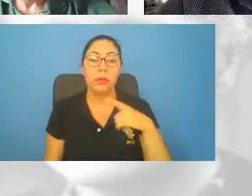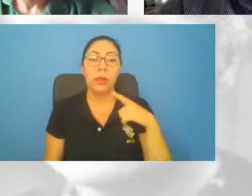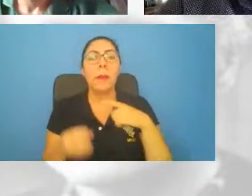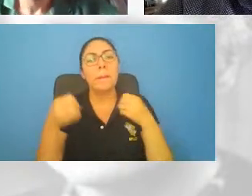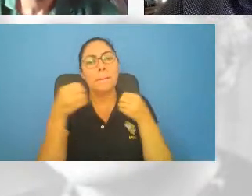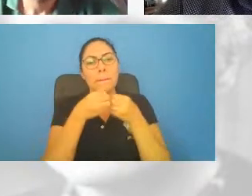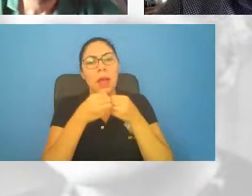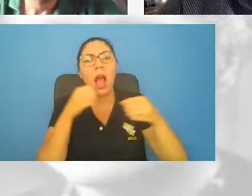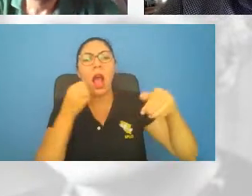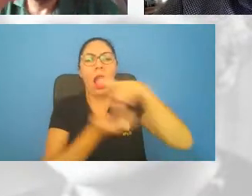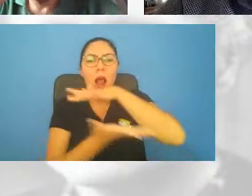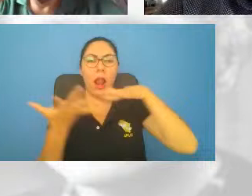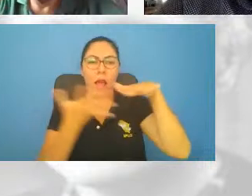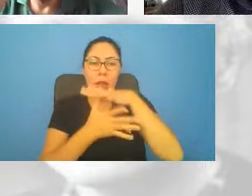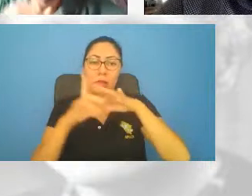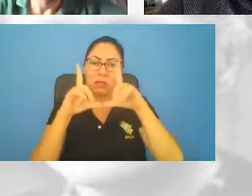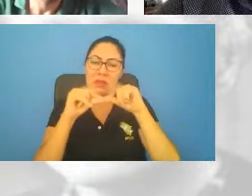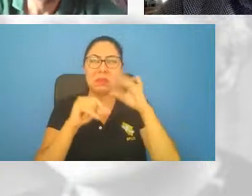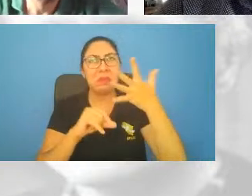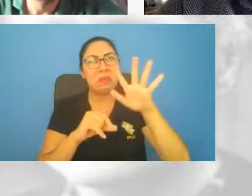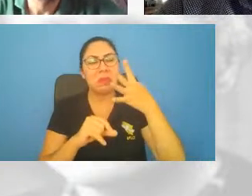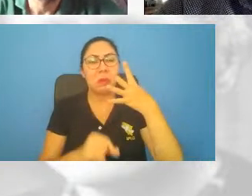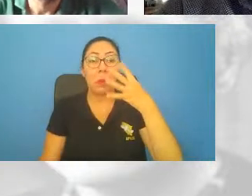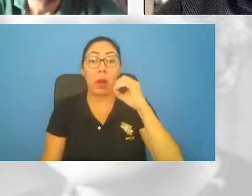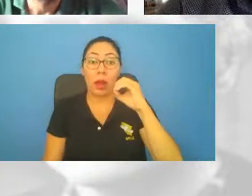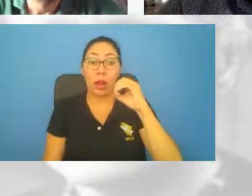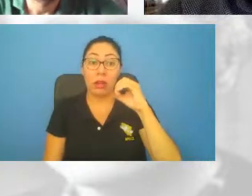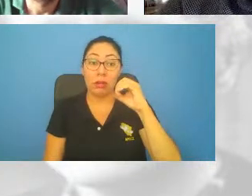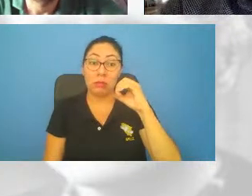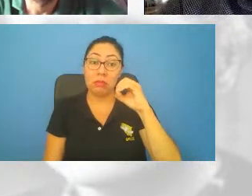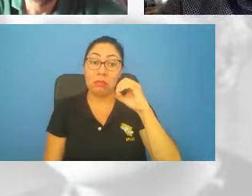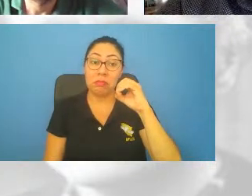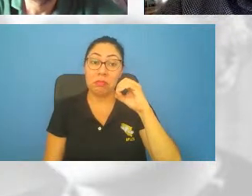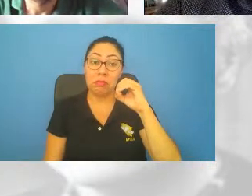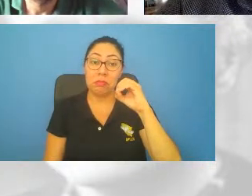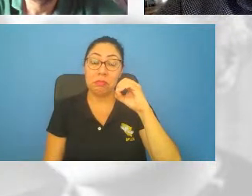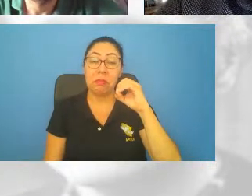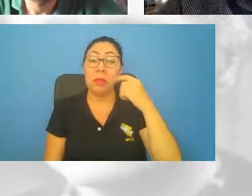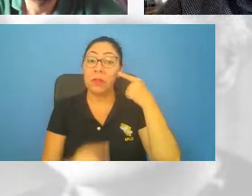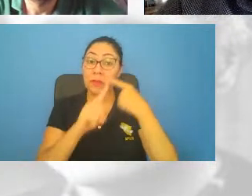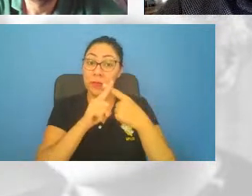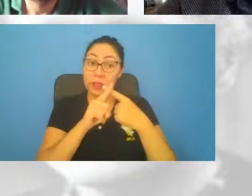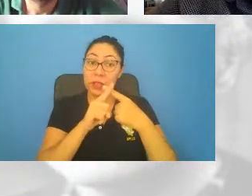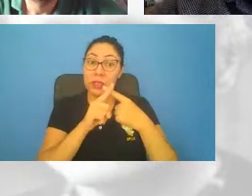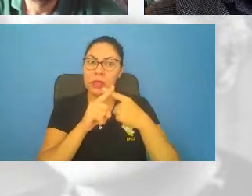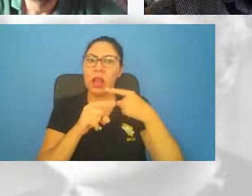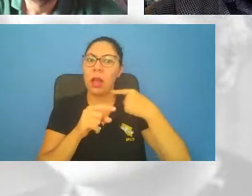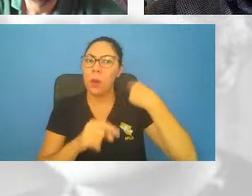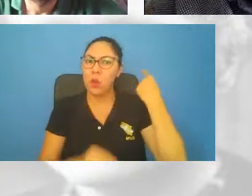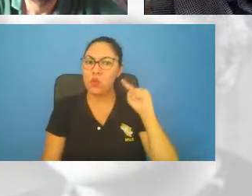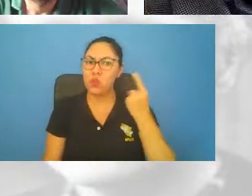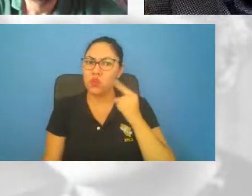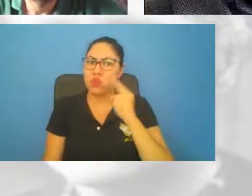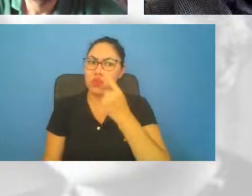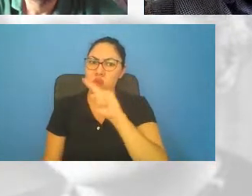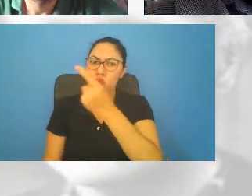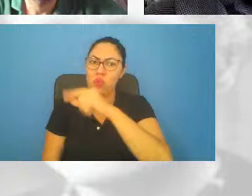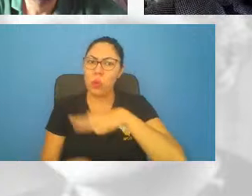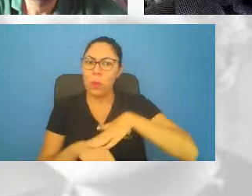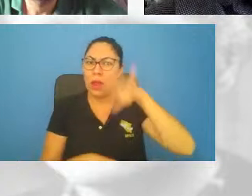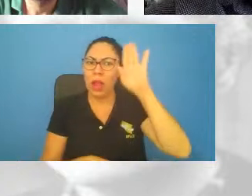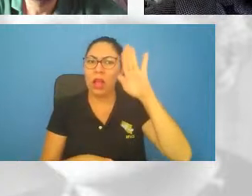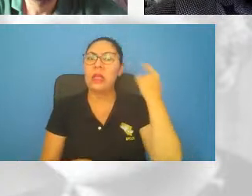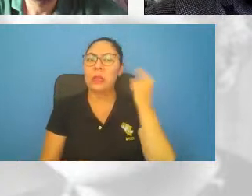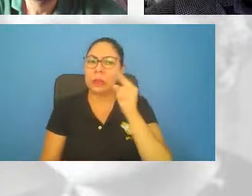aproximadamente 40 parsecs, ou seja, quatro vezes mais distante do que a anã branca mais próxima,